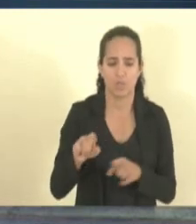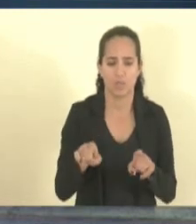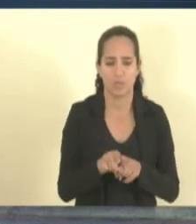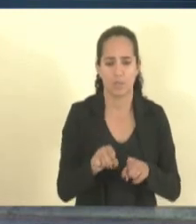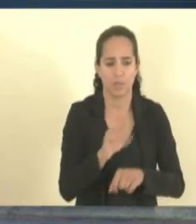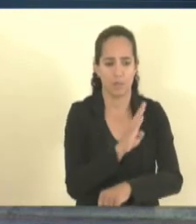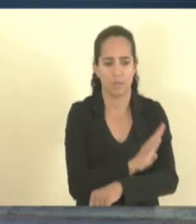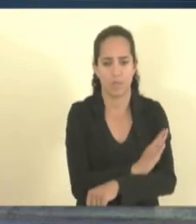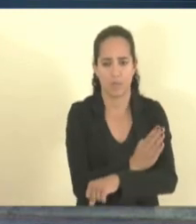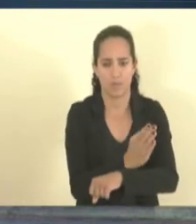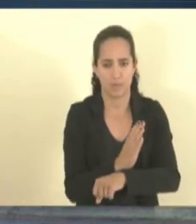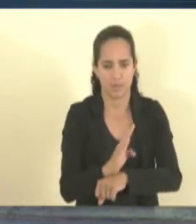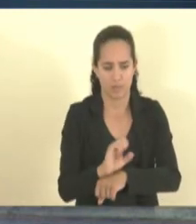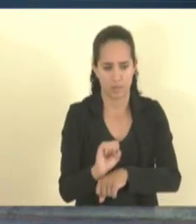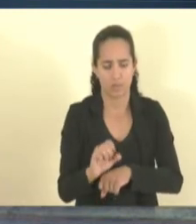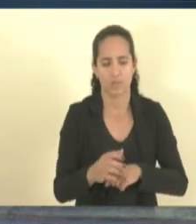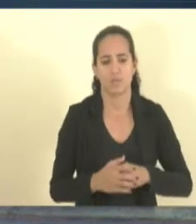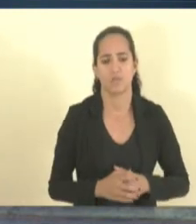Francisco.